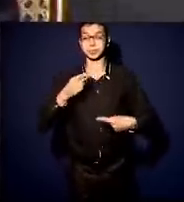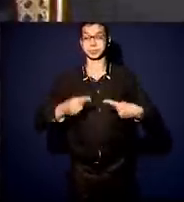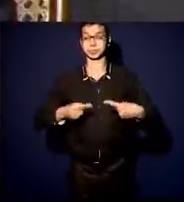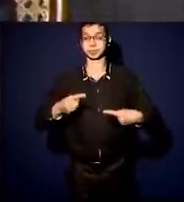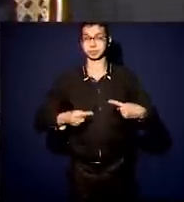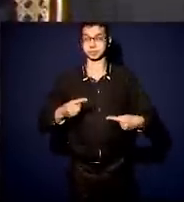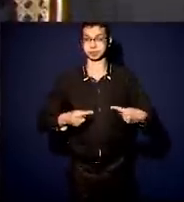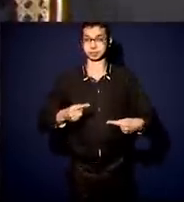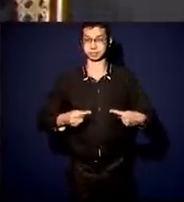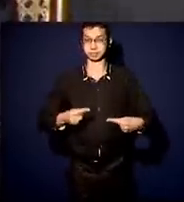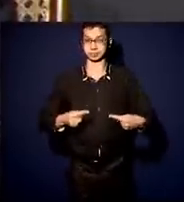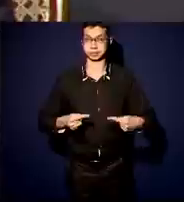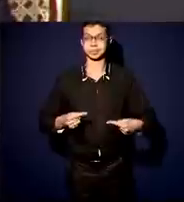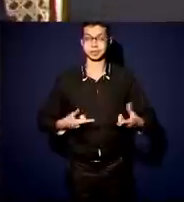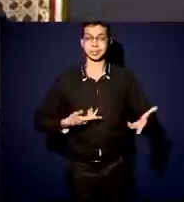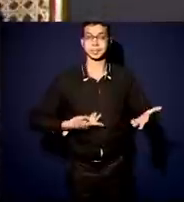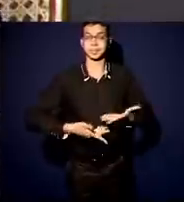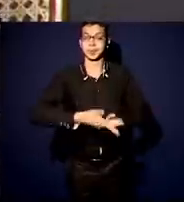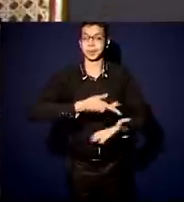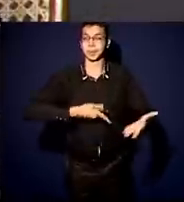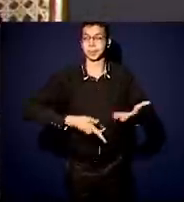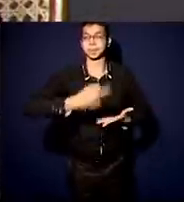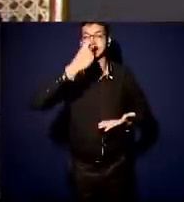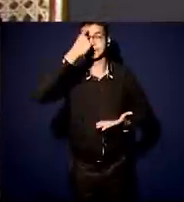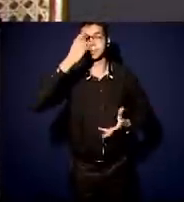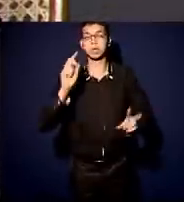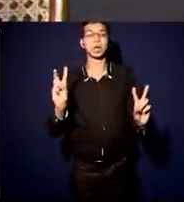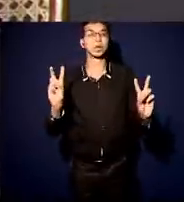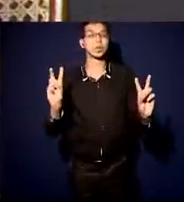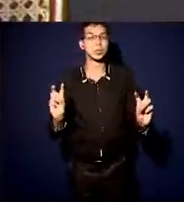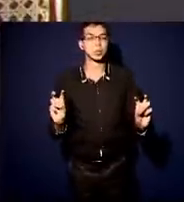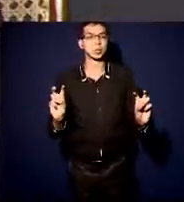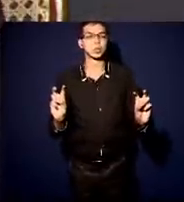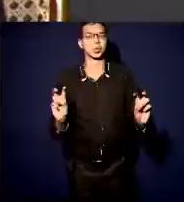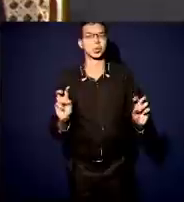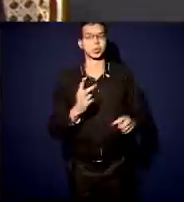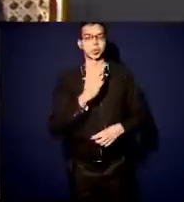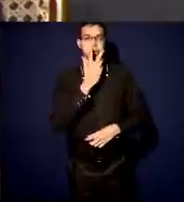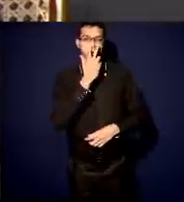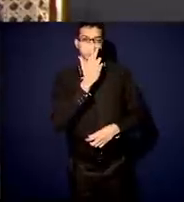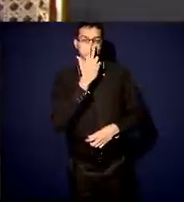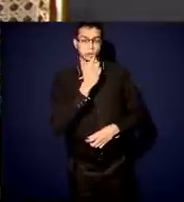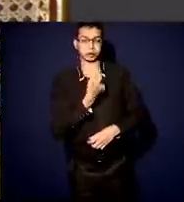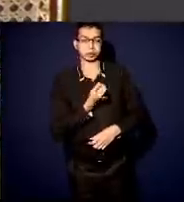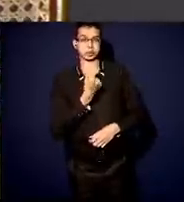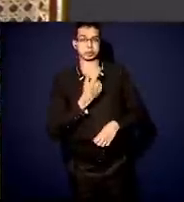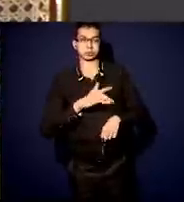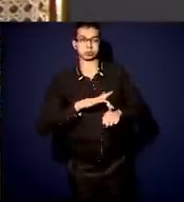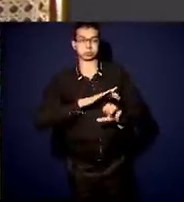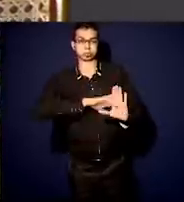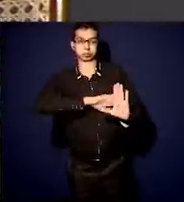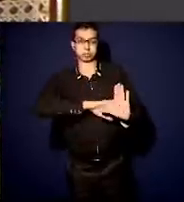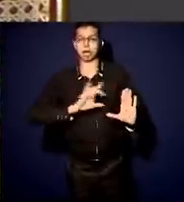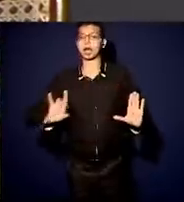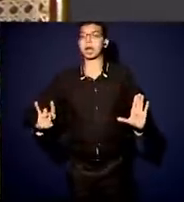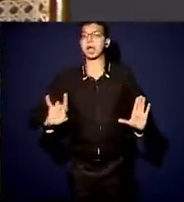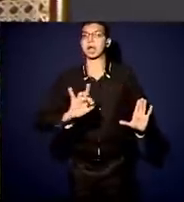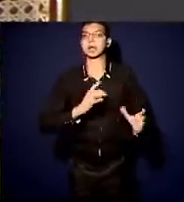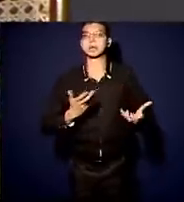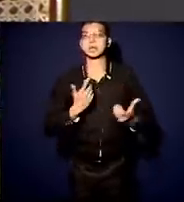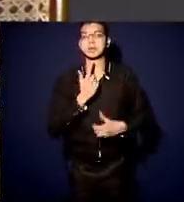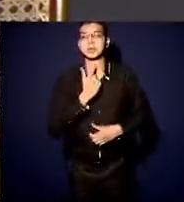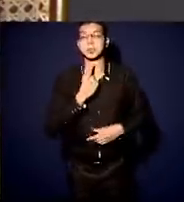da colocação de suspeitas sobre as intenções de cada um, que é o que